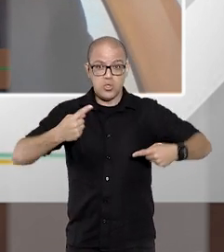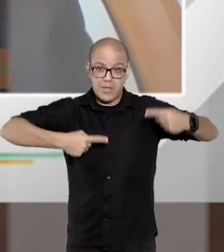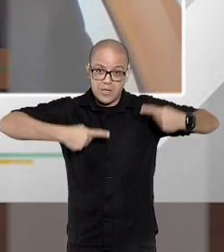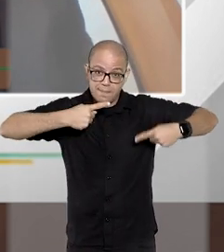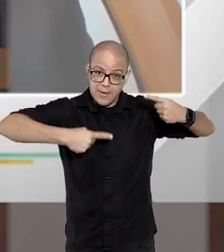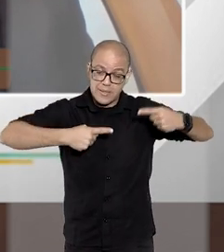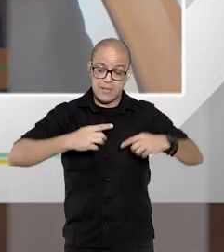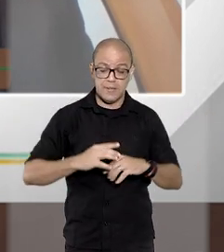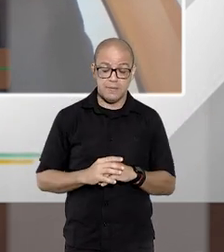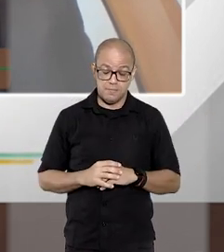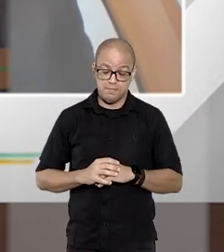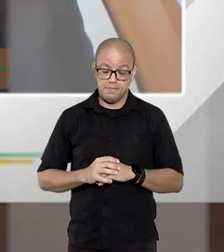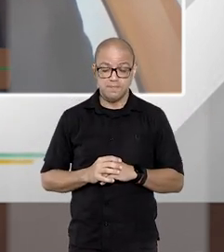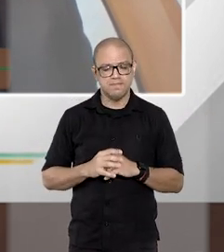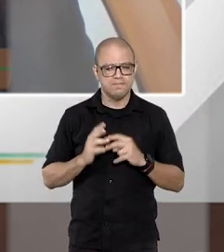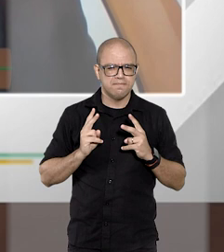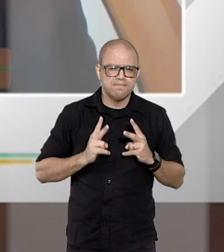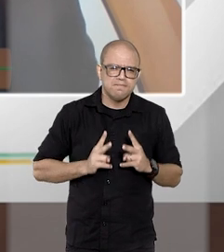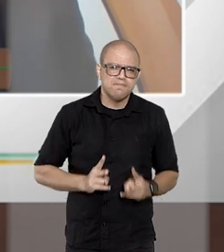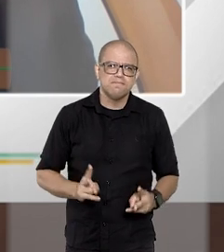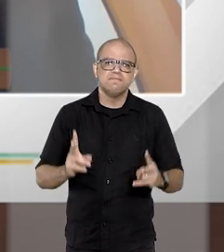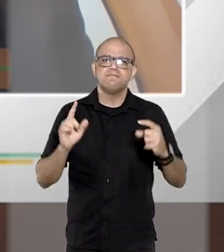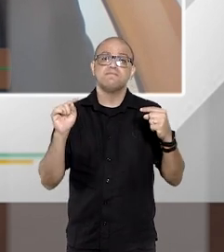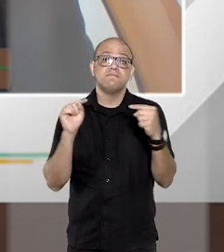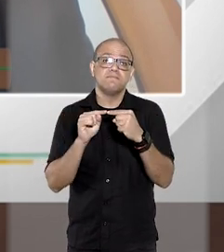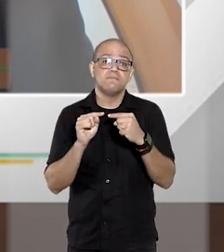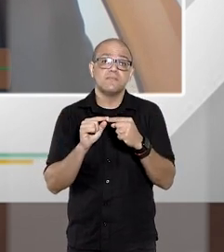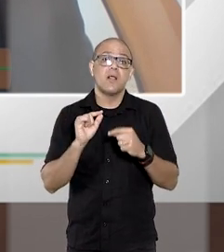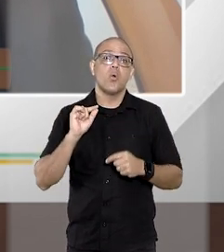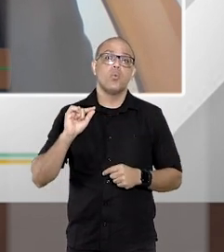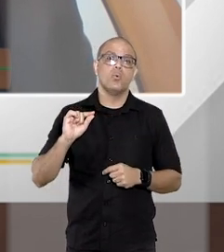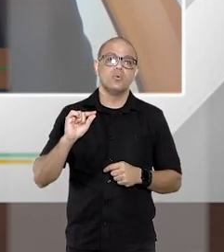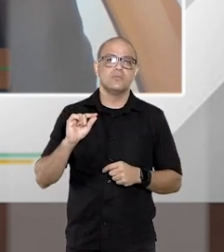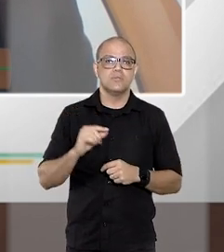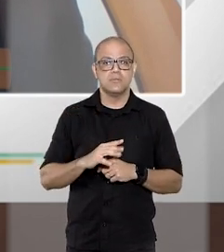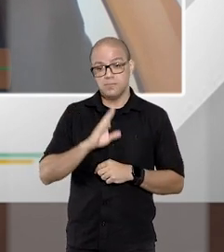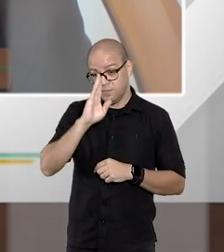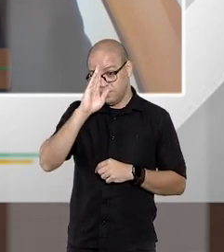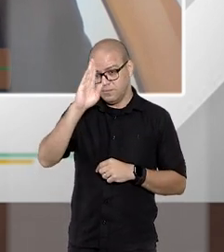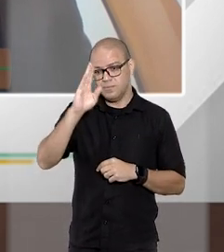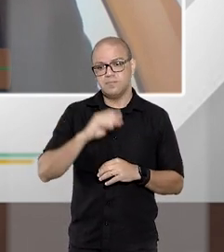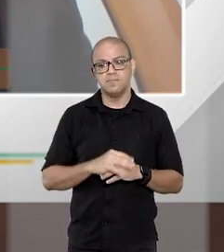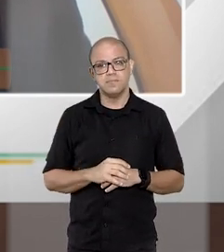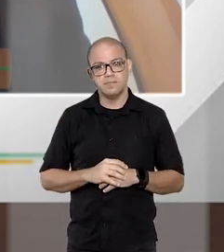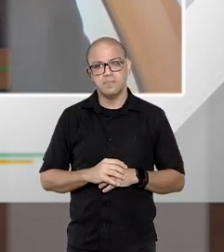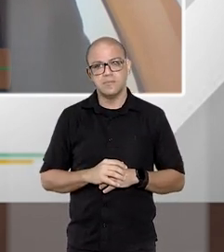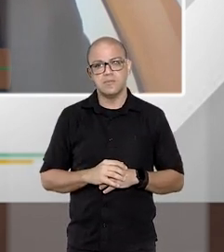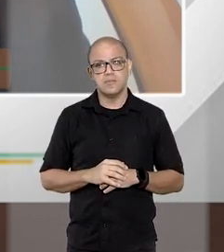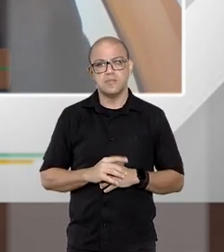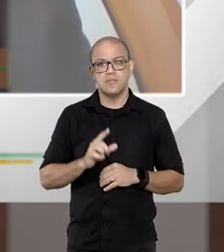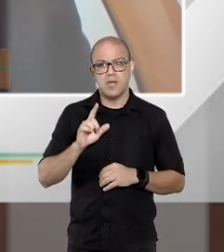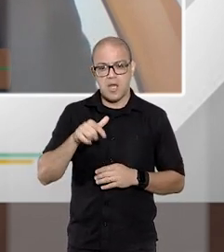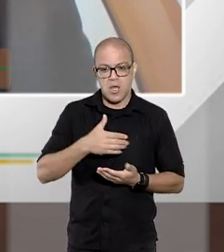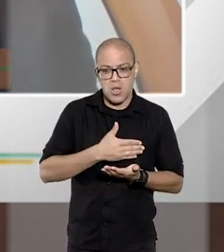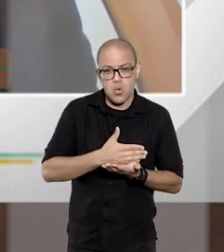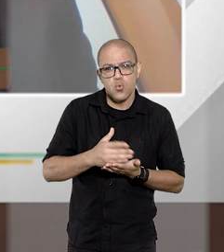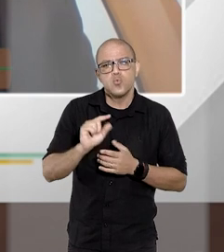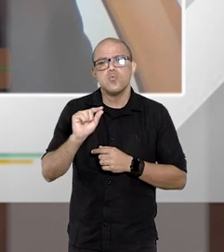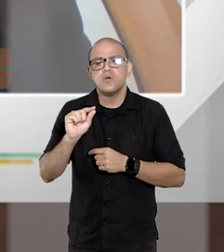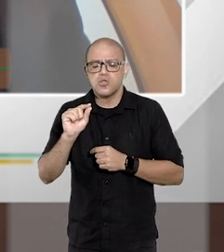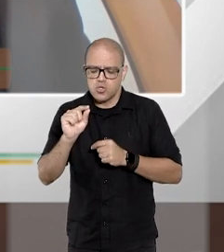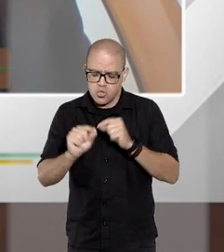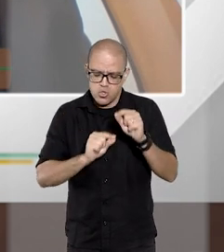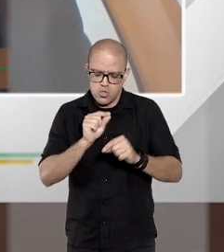debatendo, sempre girou em função, como fator predominante de estabelecimento do que